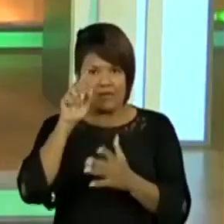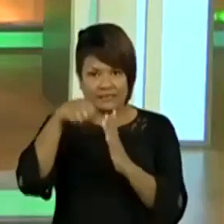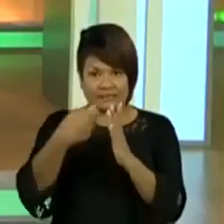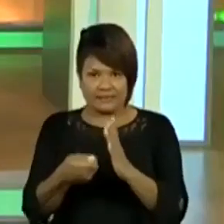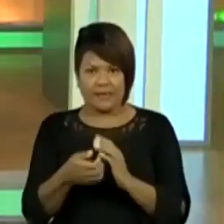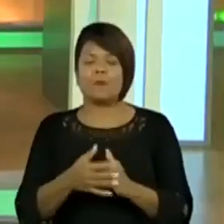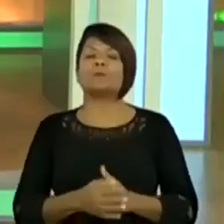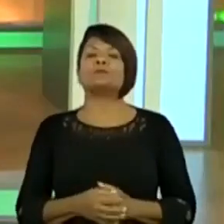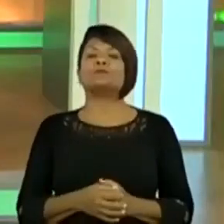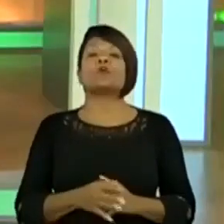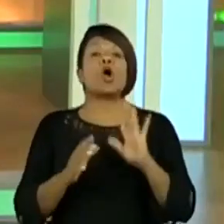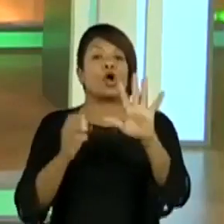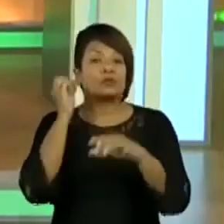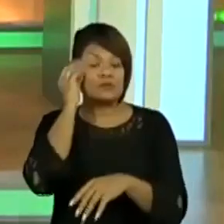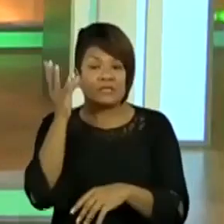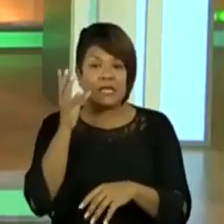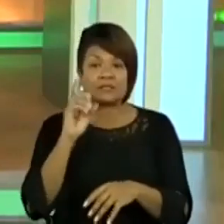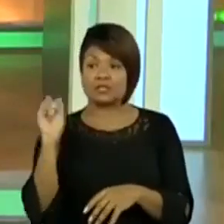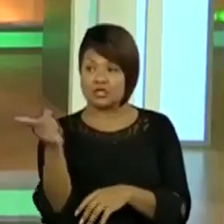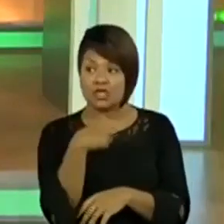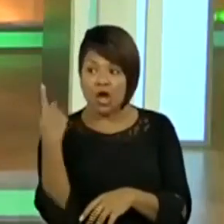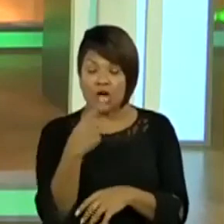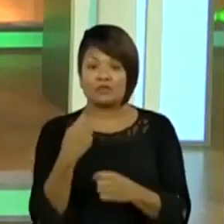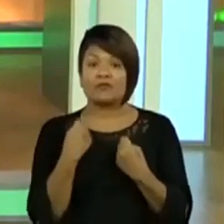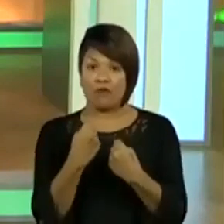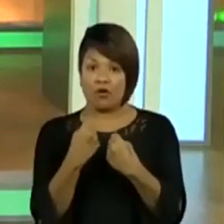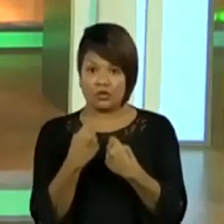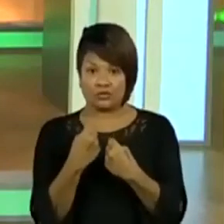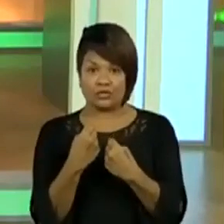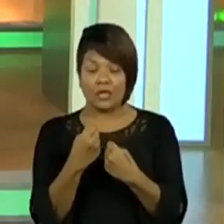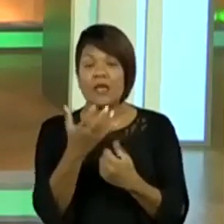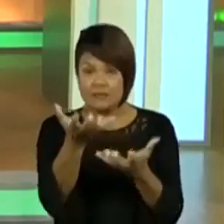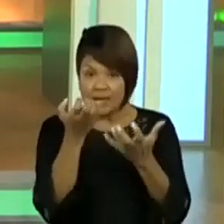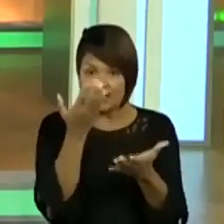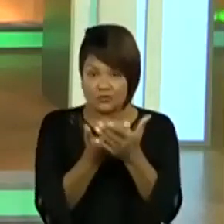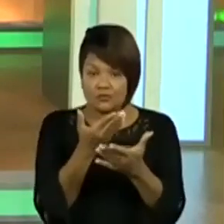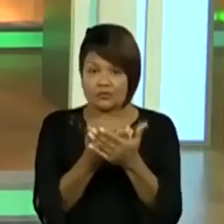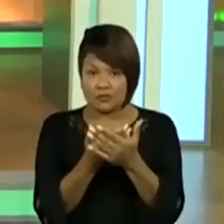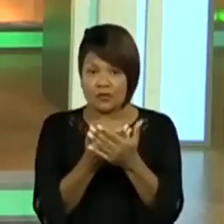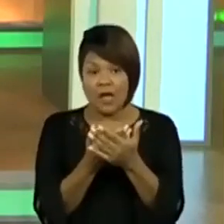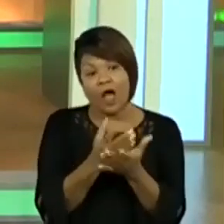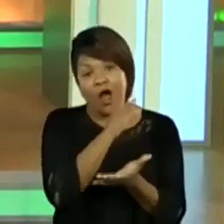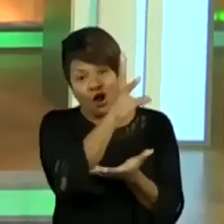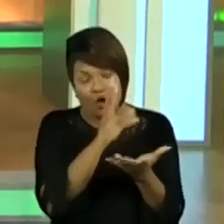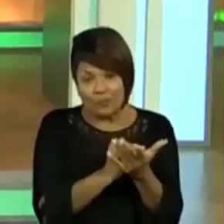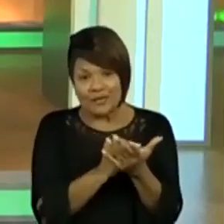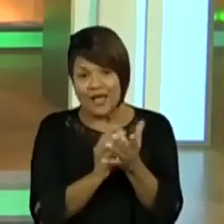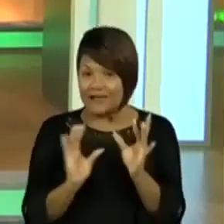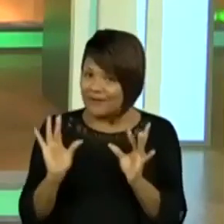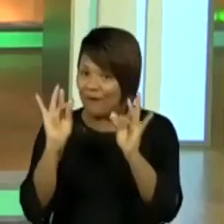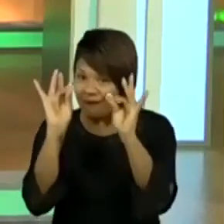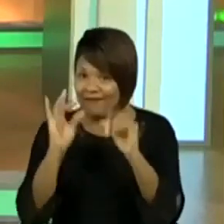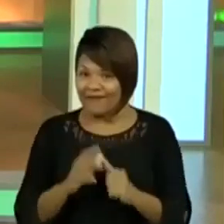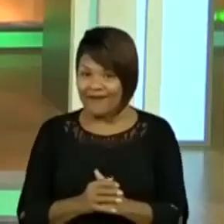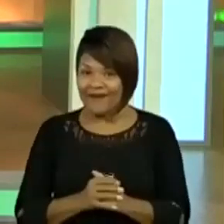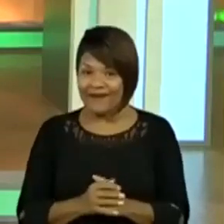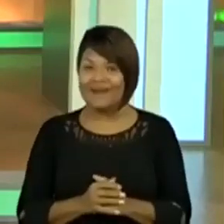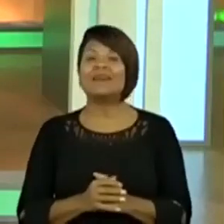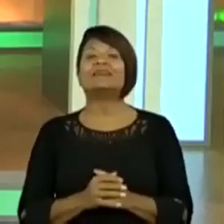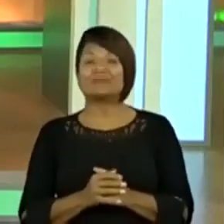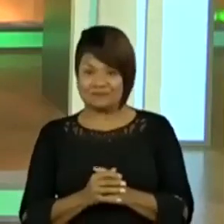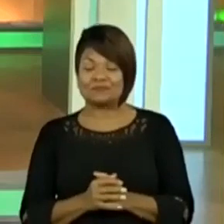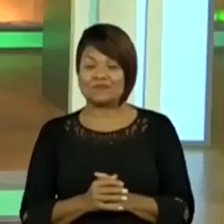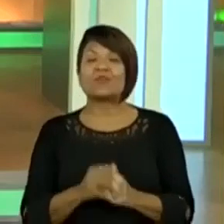galera, nós só somos fortes se todo mundo for forte. Quem quer estudar, copia e cola. Olha só, muito bem,